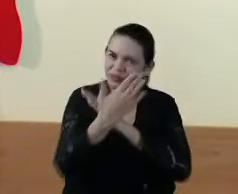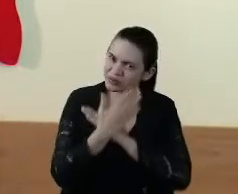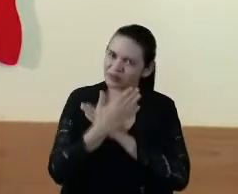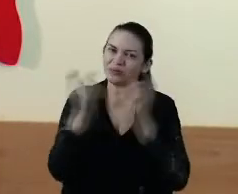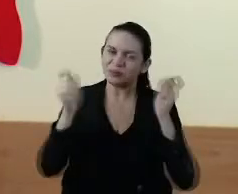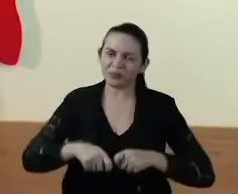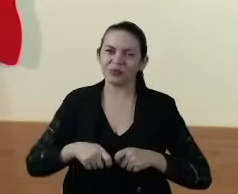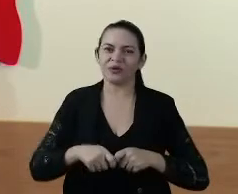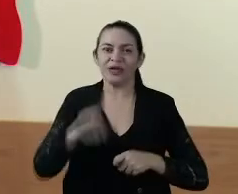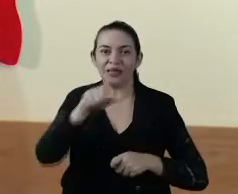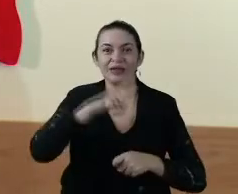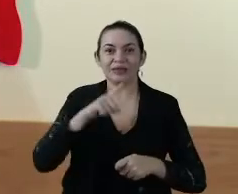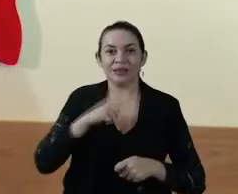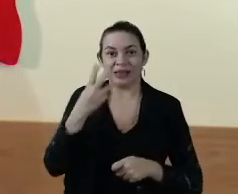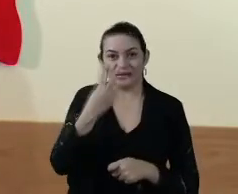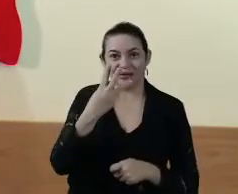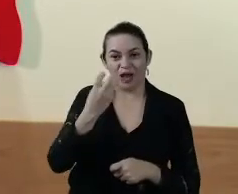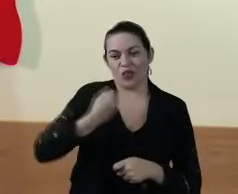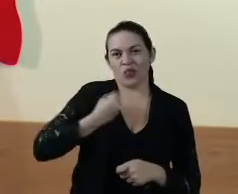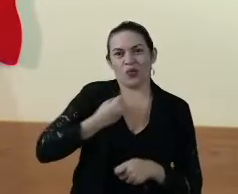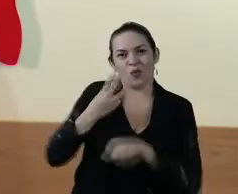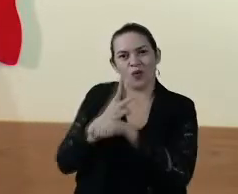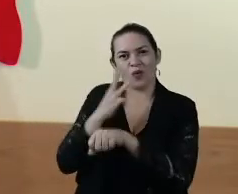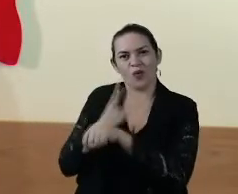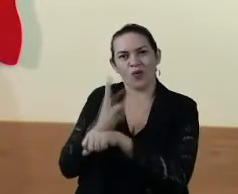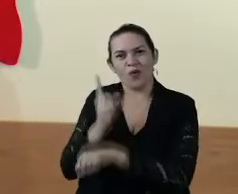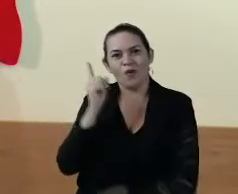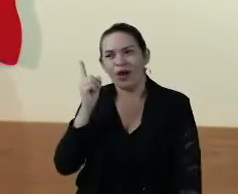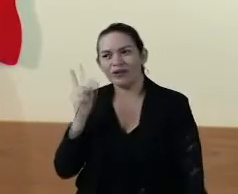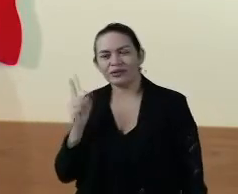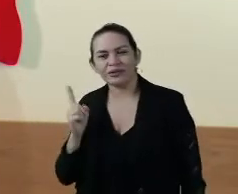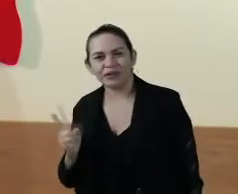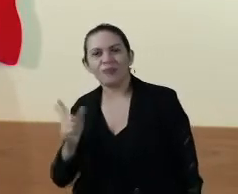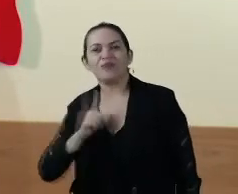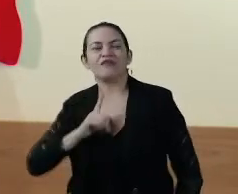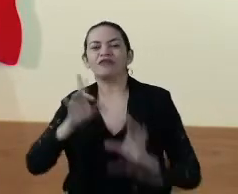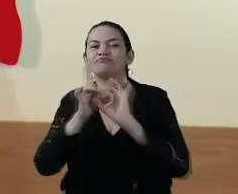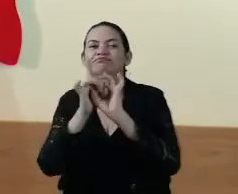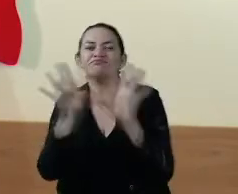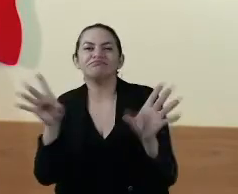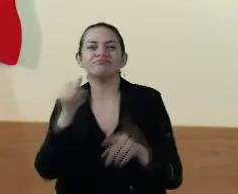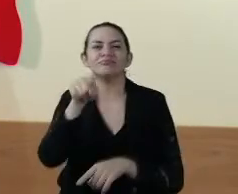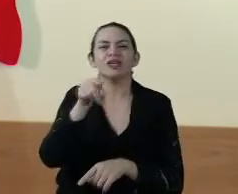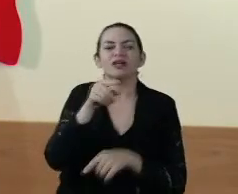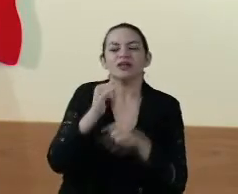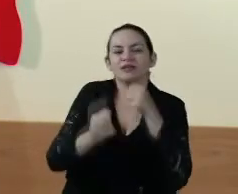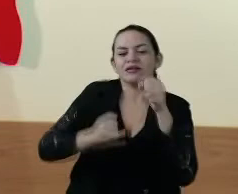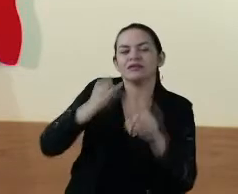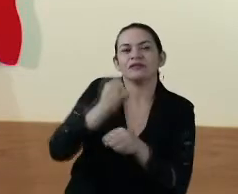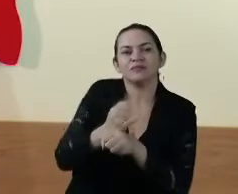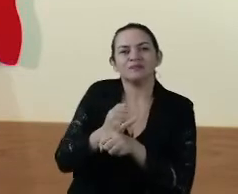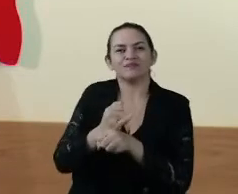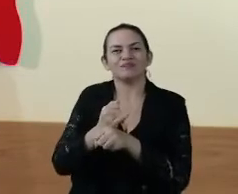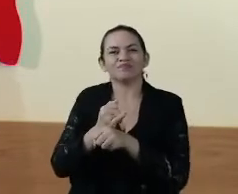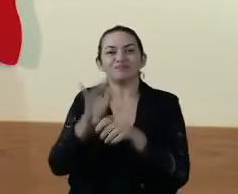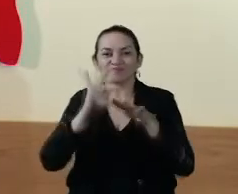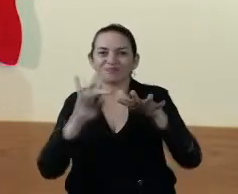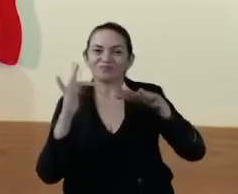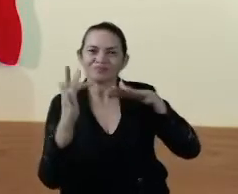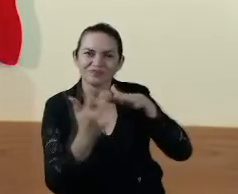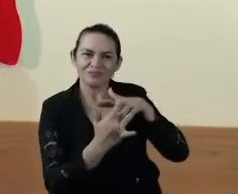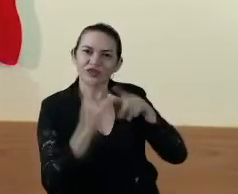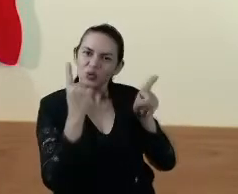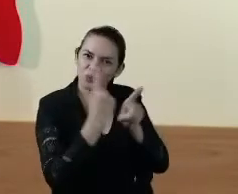ajudem. Então nós temos esses três números de WhatsApp, eles estarão disponíveis nas nossas páginas, na internet, nas nossas redes